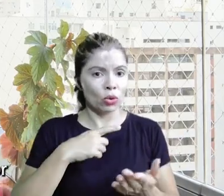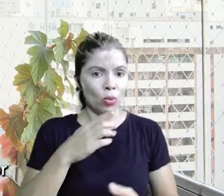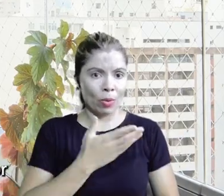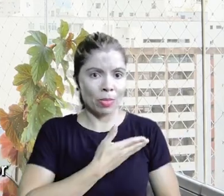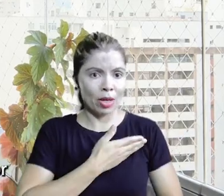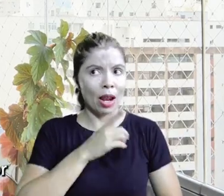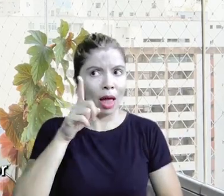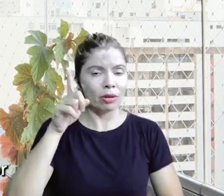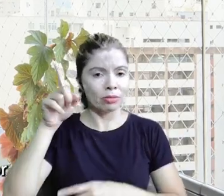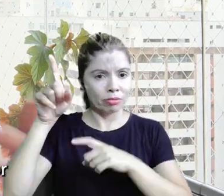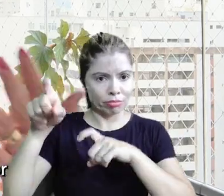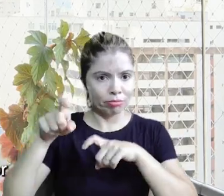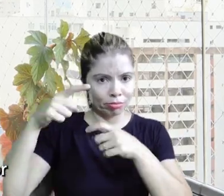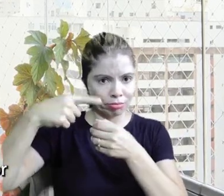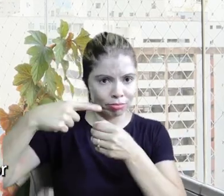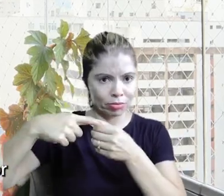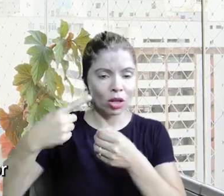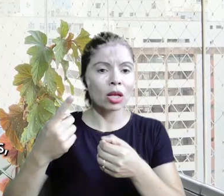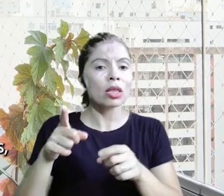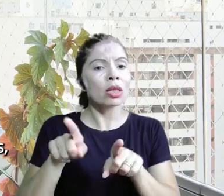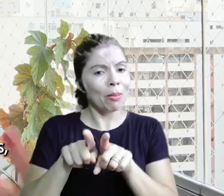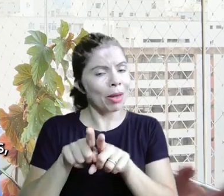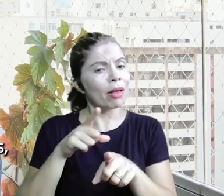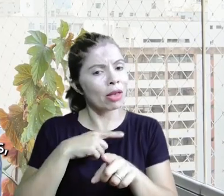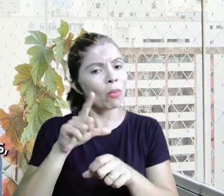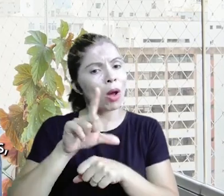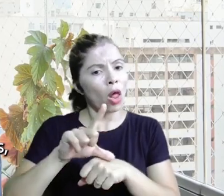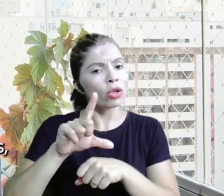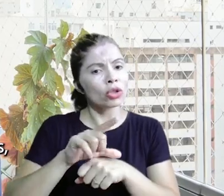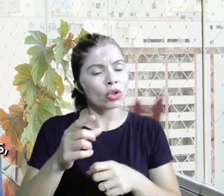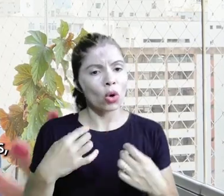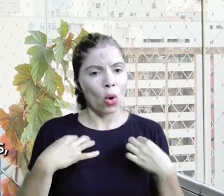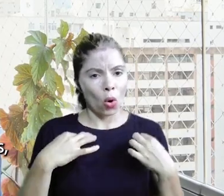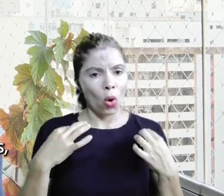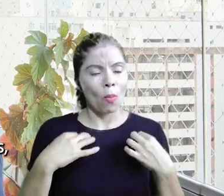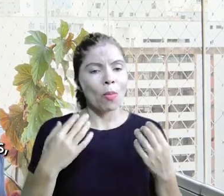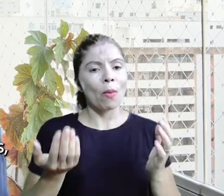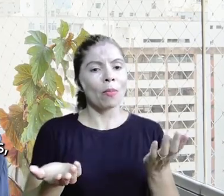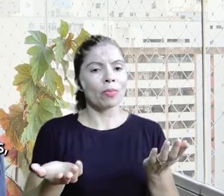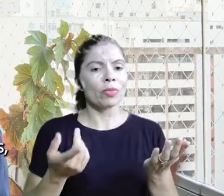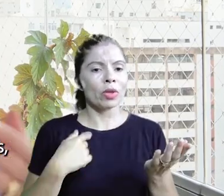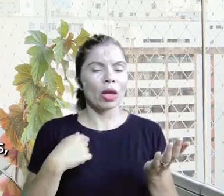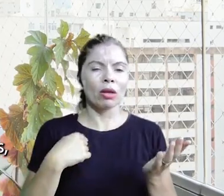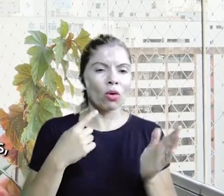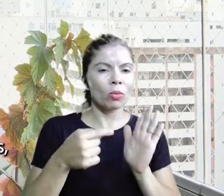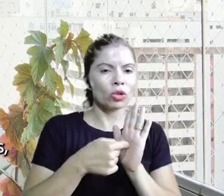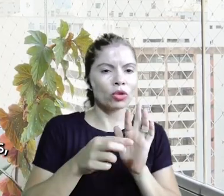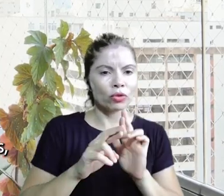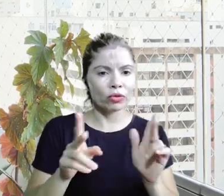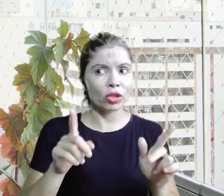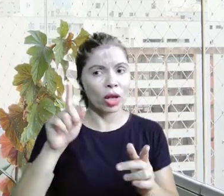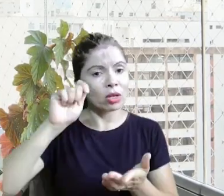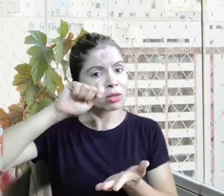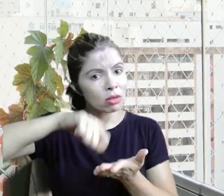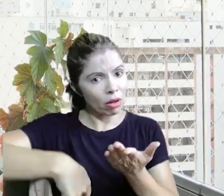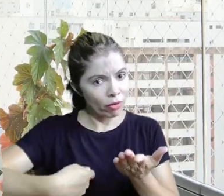E eu estimulei uma amiga lá do interior, que tem também uma loja de roupas, uma proposta diferente e tal, ela se inscreveu